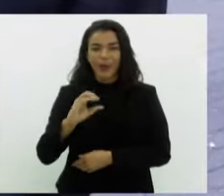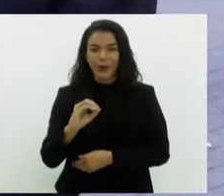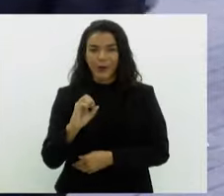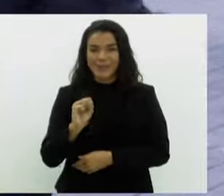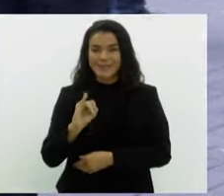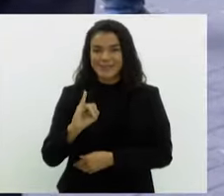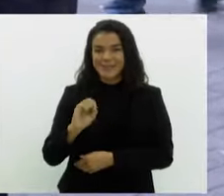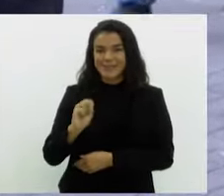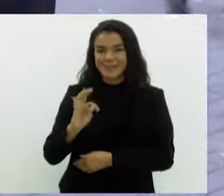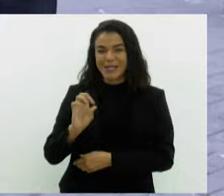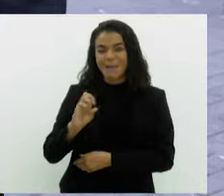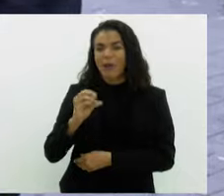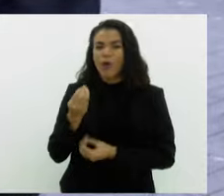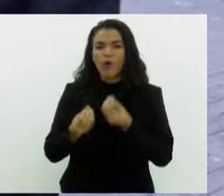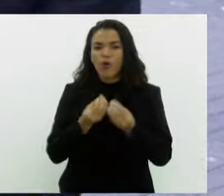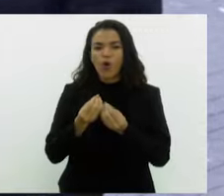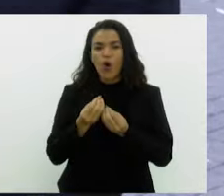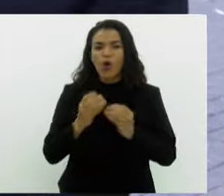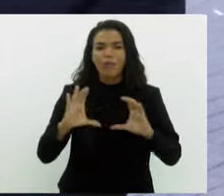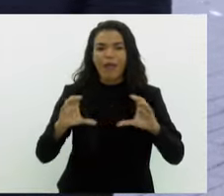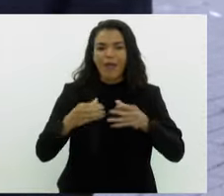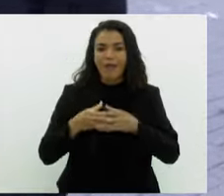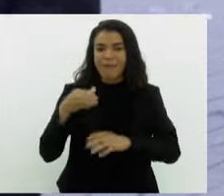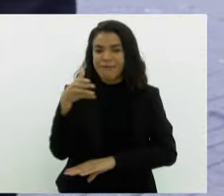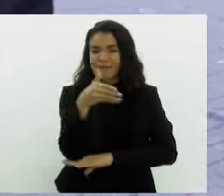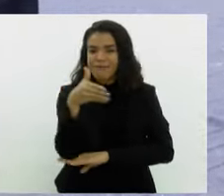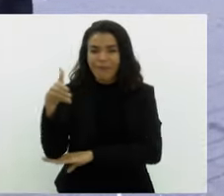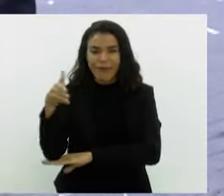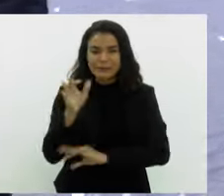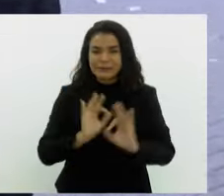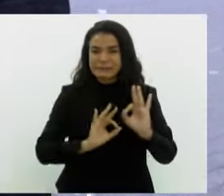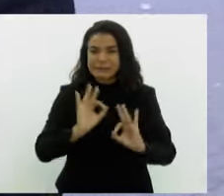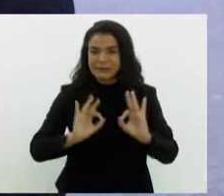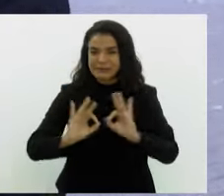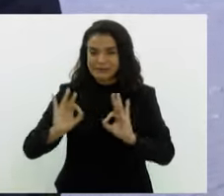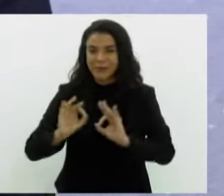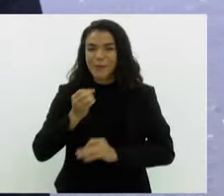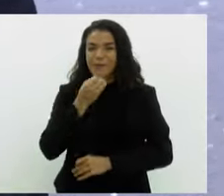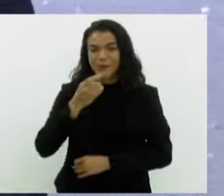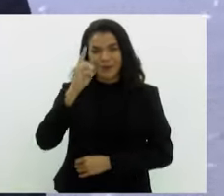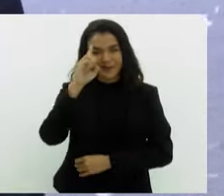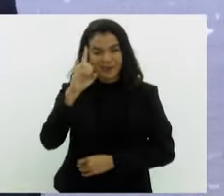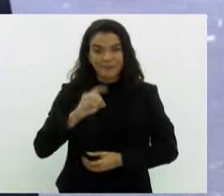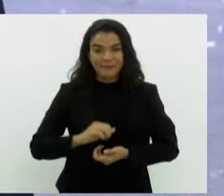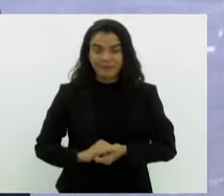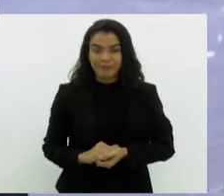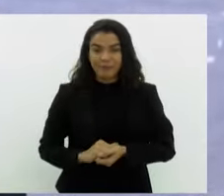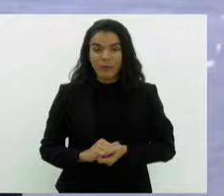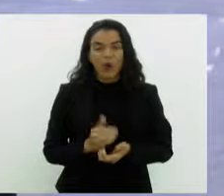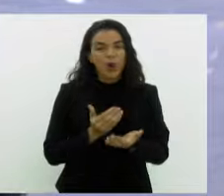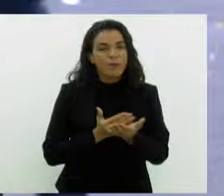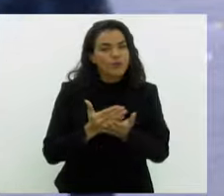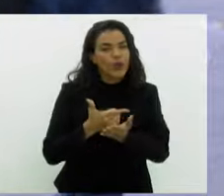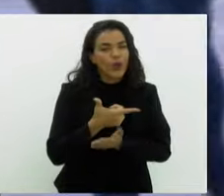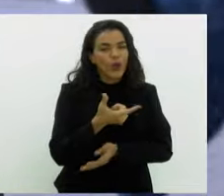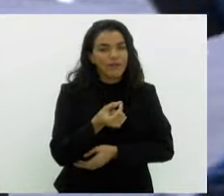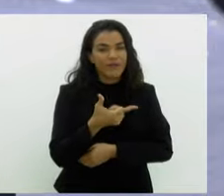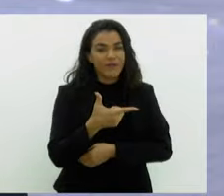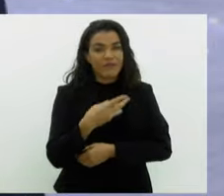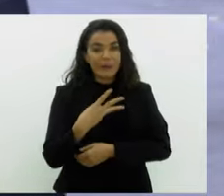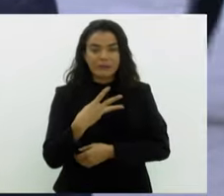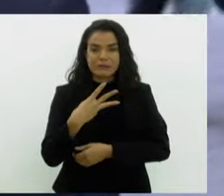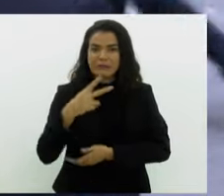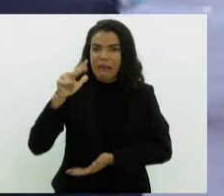Marco, como a rede hoteleira vem se preparando para esses grandes eventos? Bom dia. Desde o ano de 2023, que a gente bateu